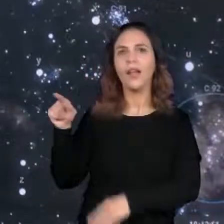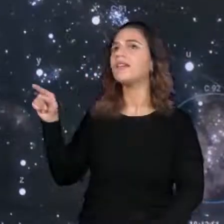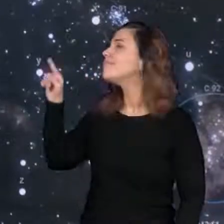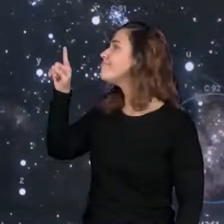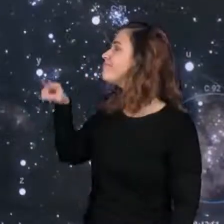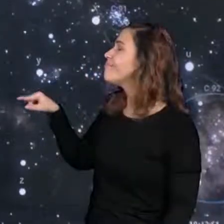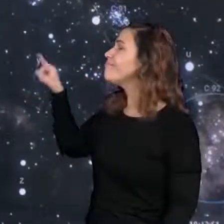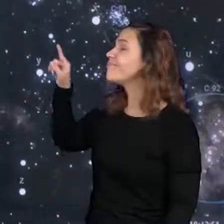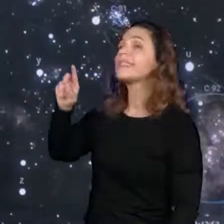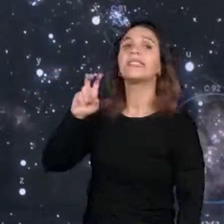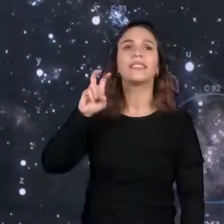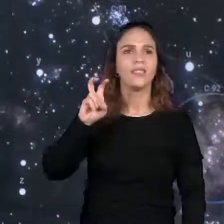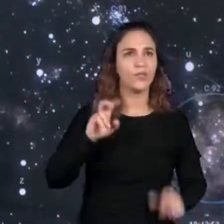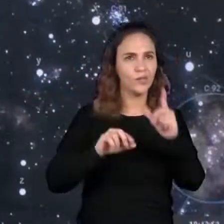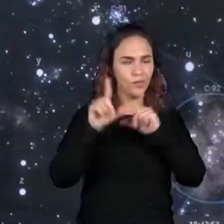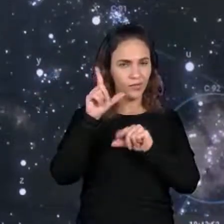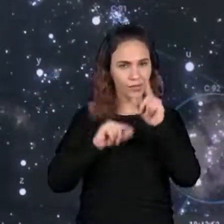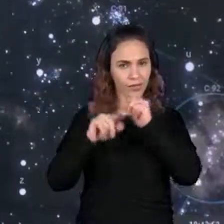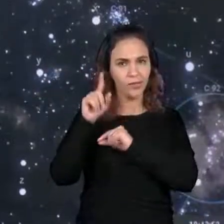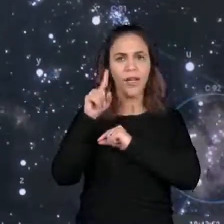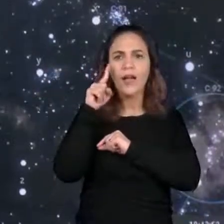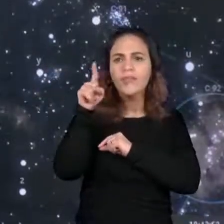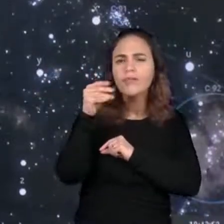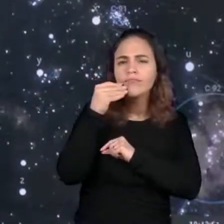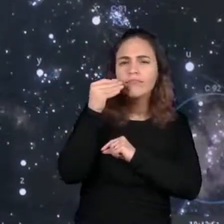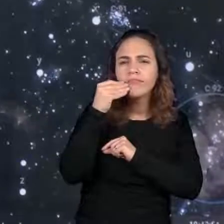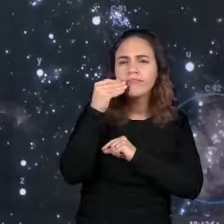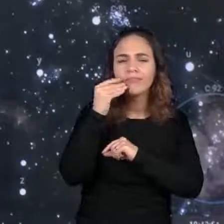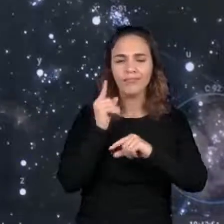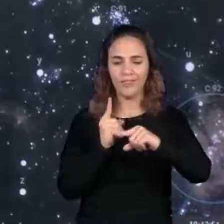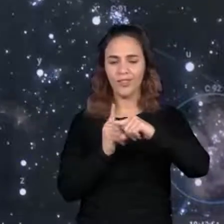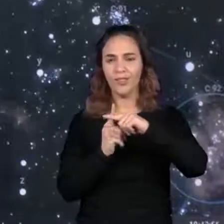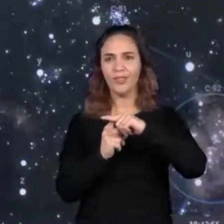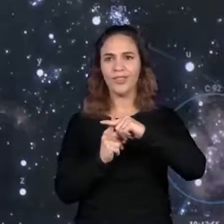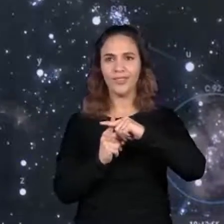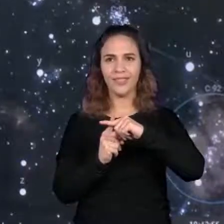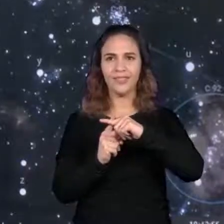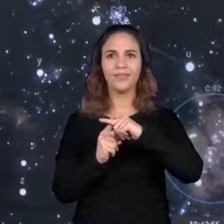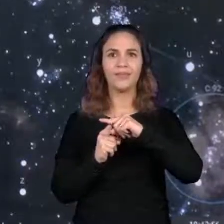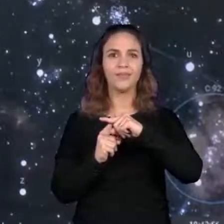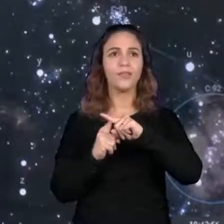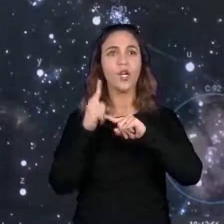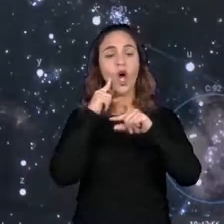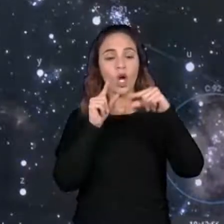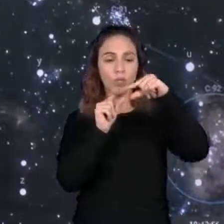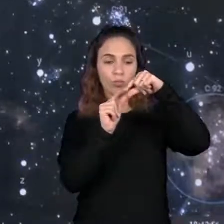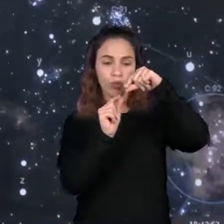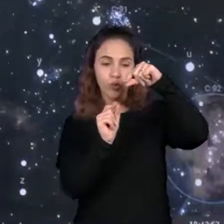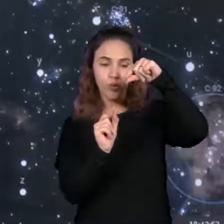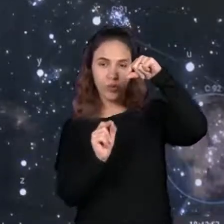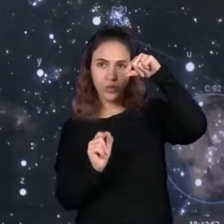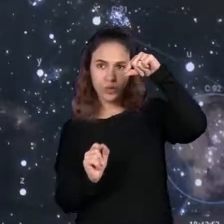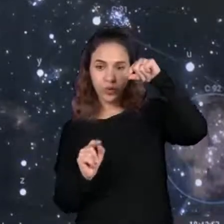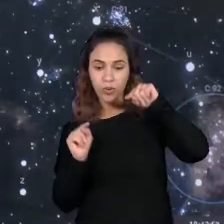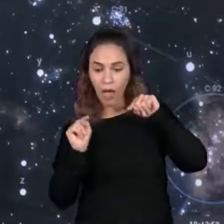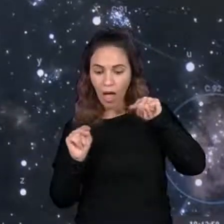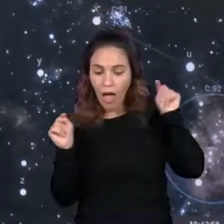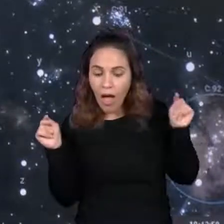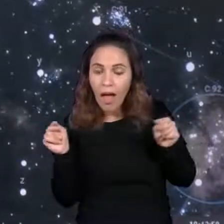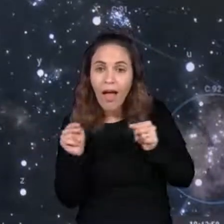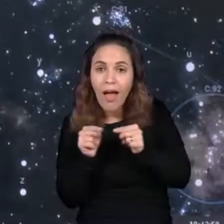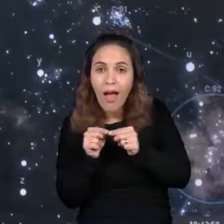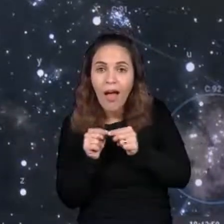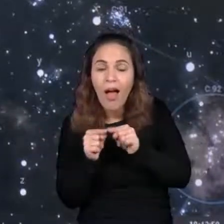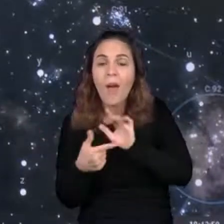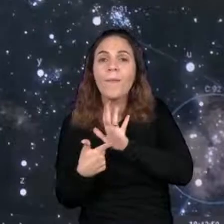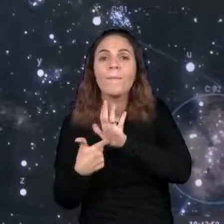E forma uma cruz. A ponta mais comprida aqui, ela aponta a